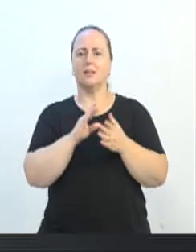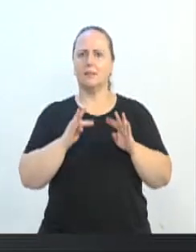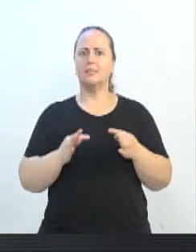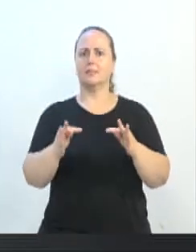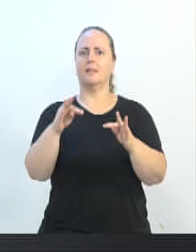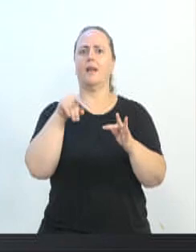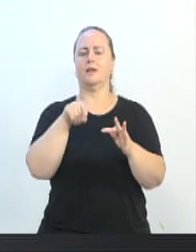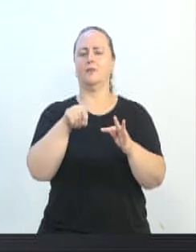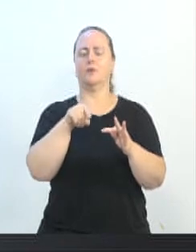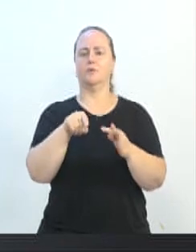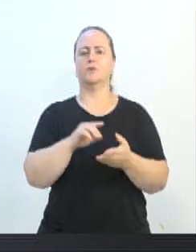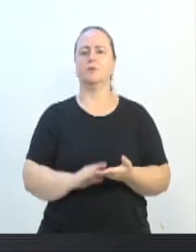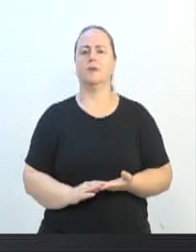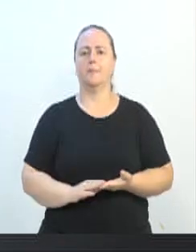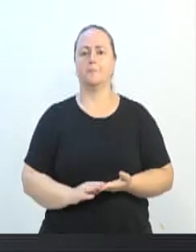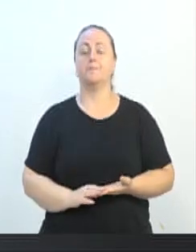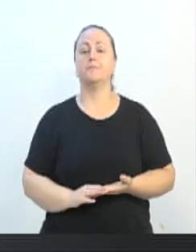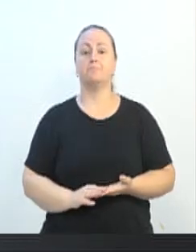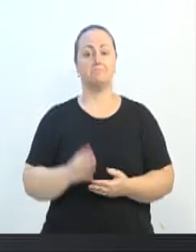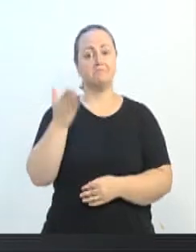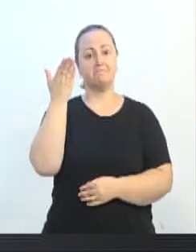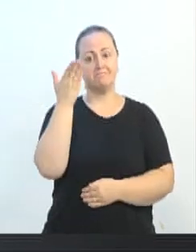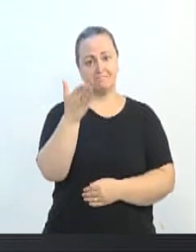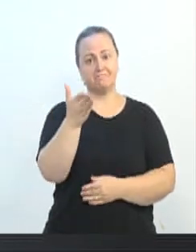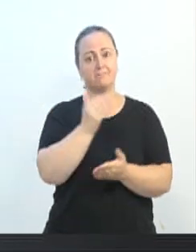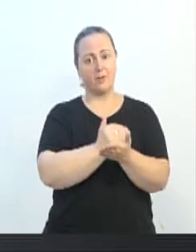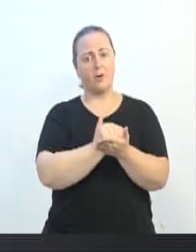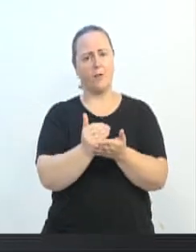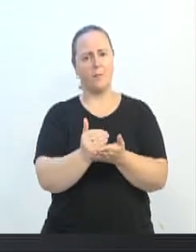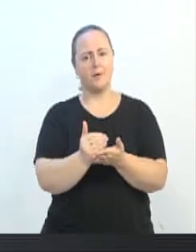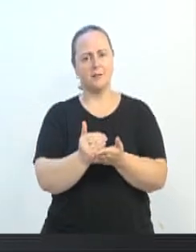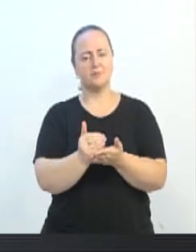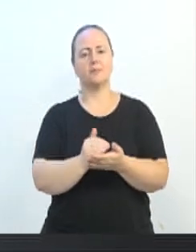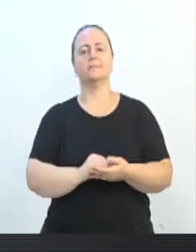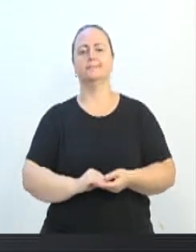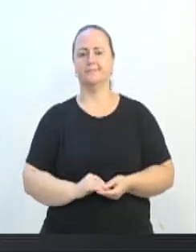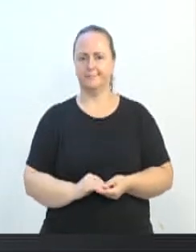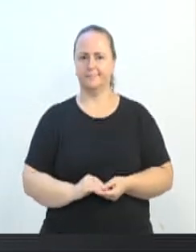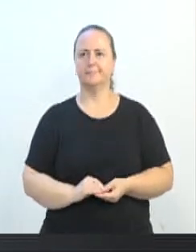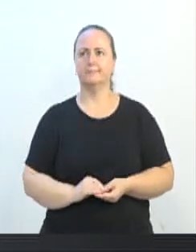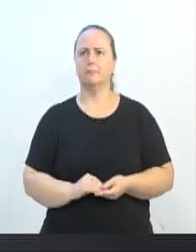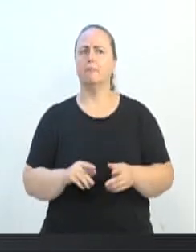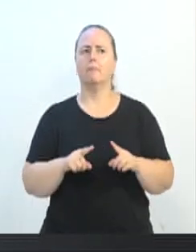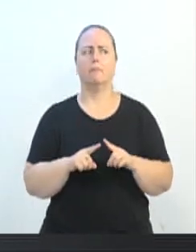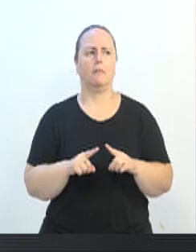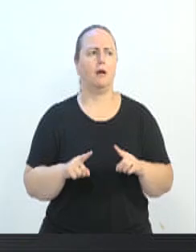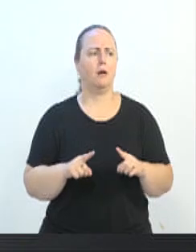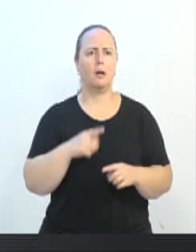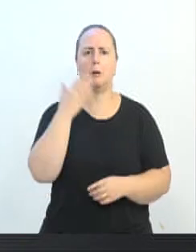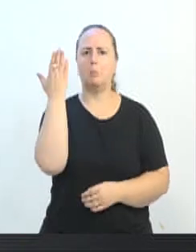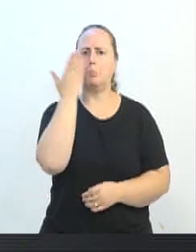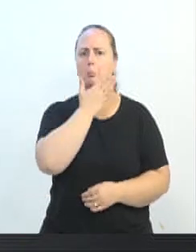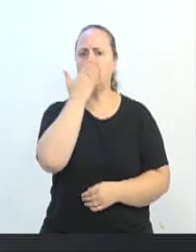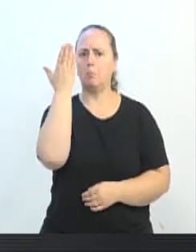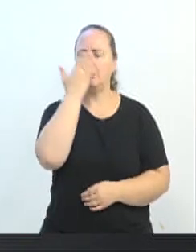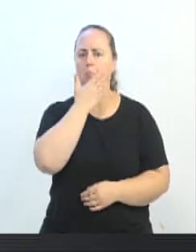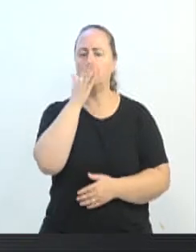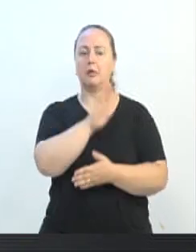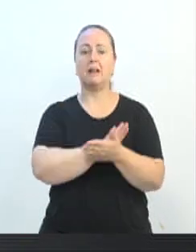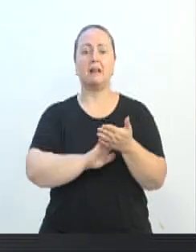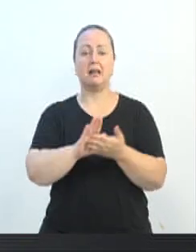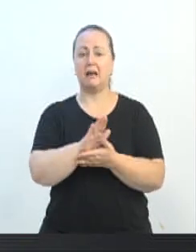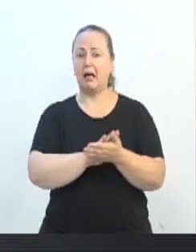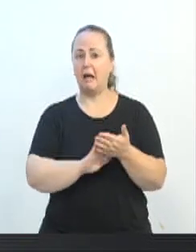mas que foi V. Exª o provedor dessa história. E eu não vi nenhum anúncio, em lugar nenhum, nenhuma